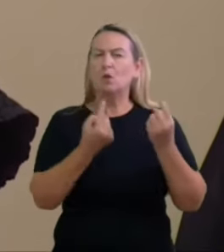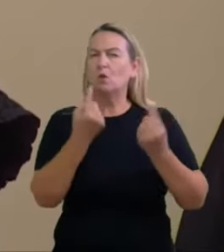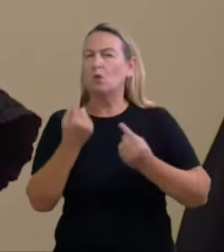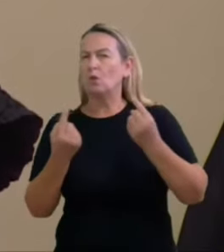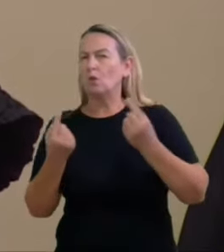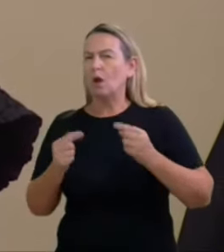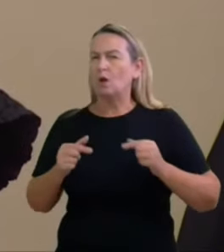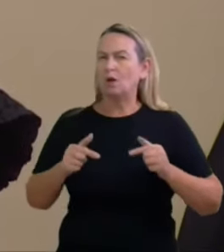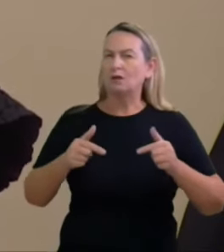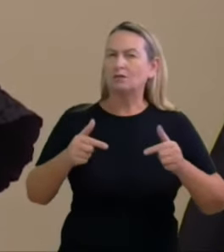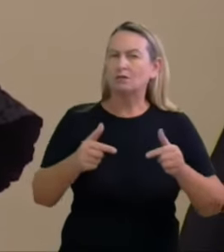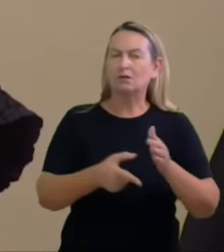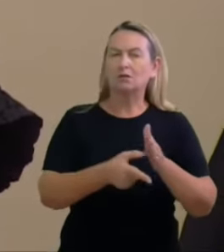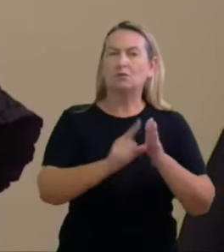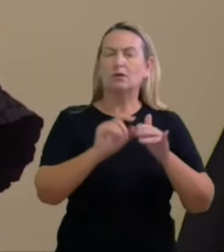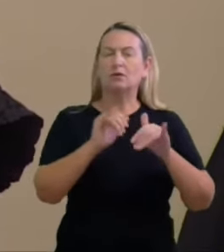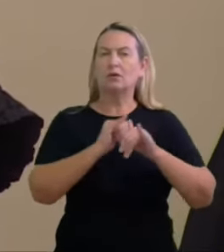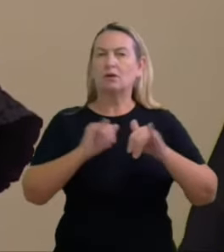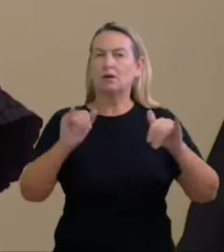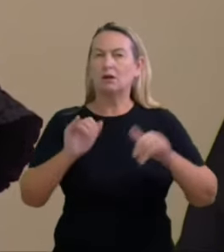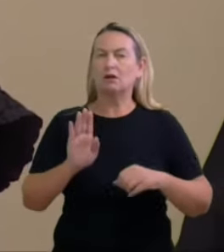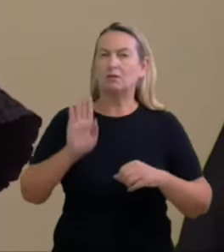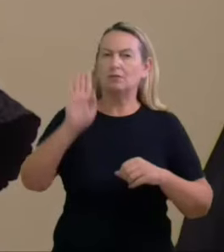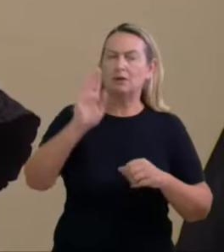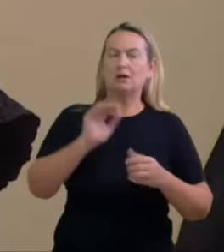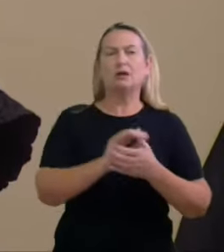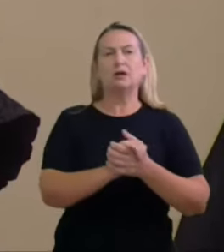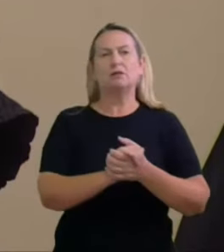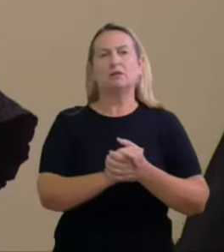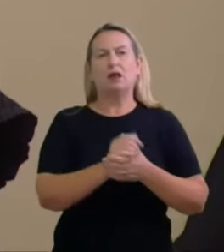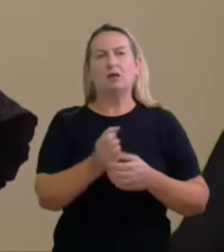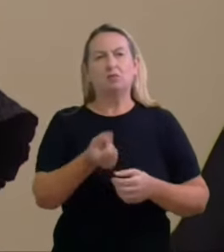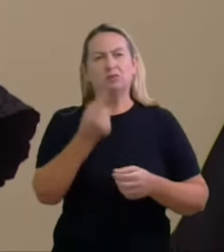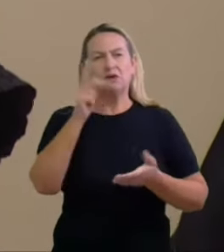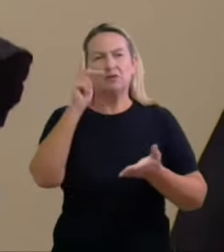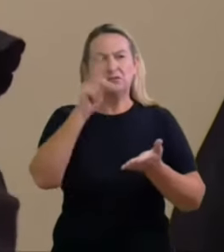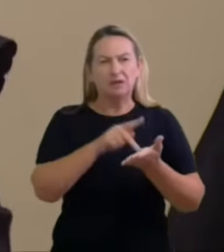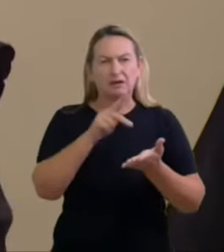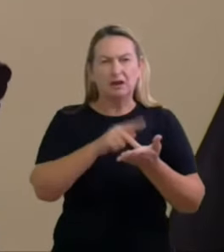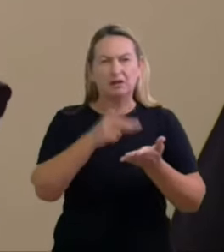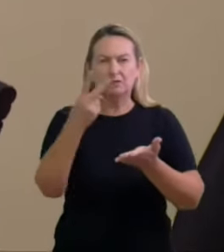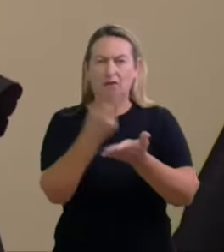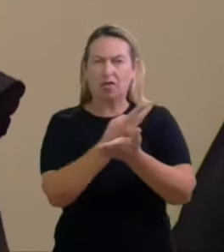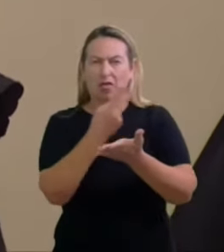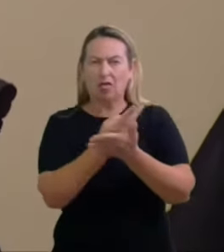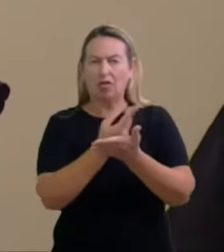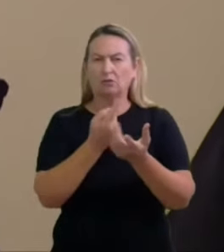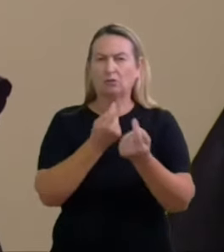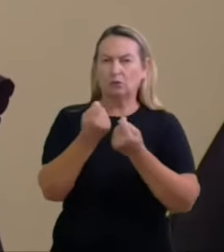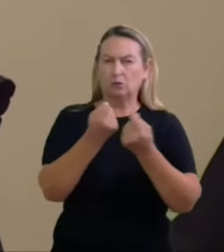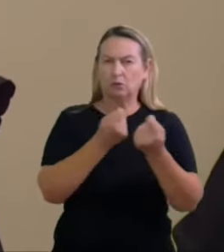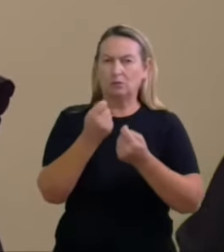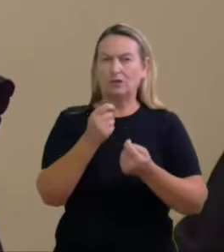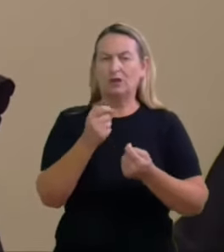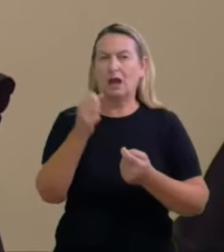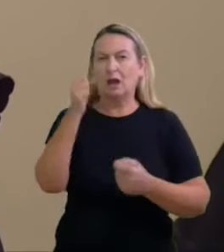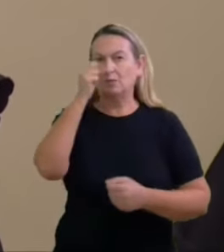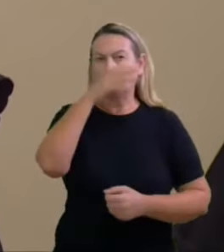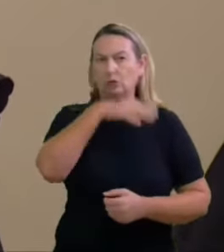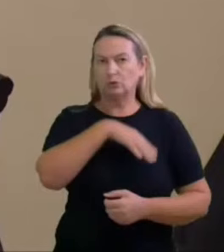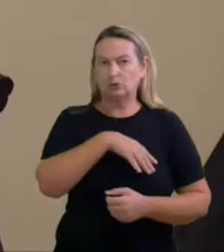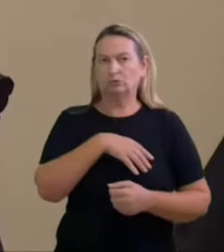devem ser considerados para fins de averiguar o abuso de poder econômico no período da campanha eleitoral